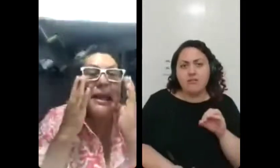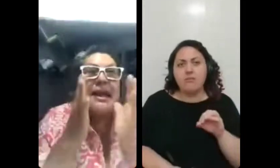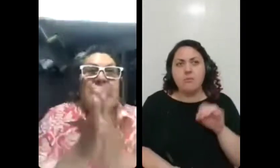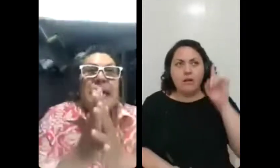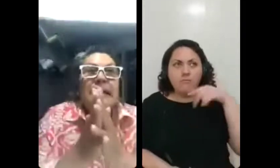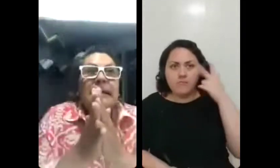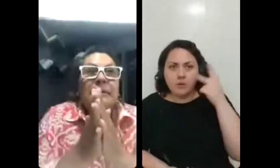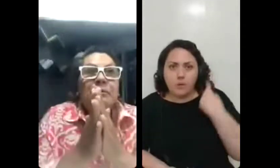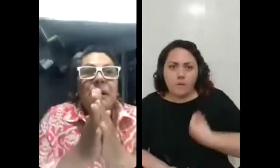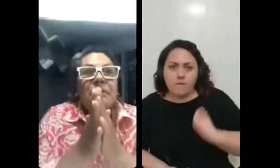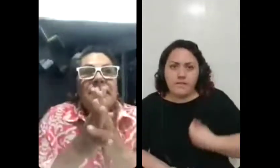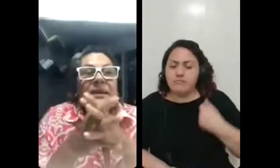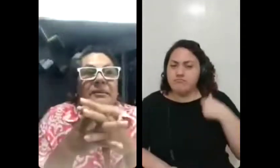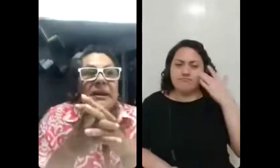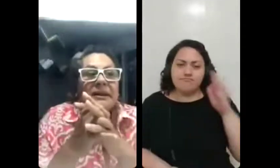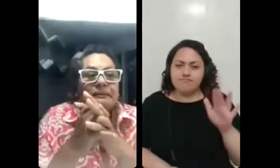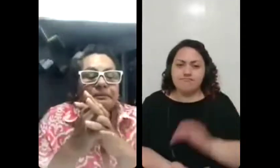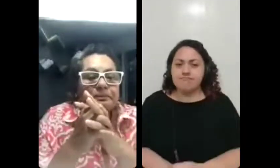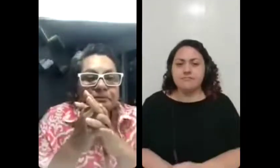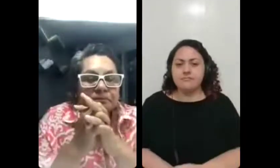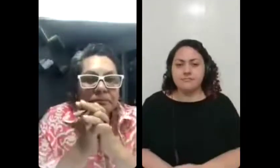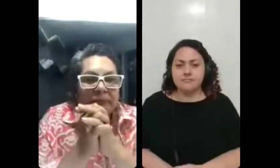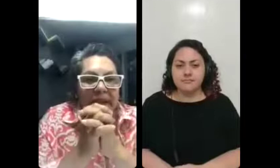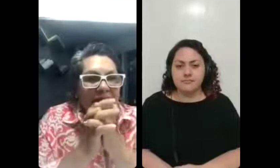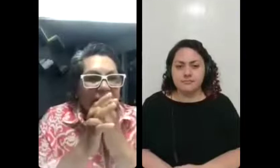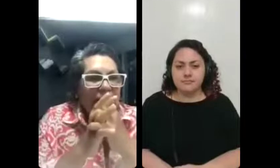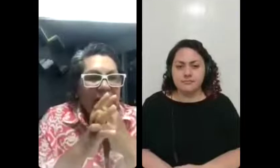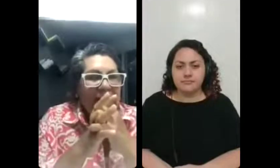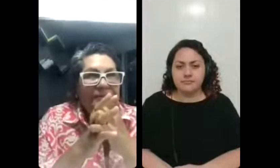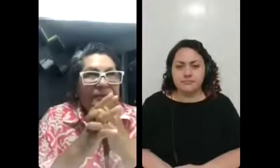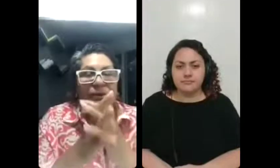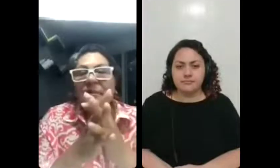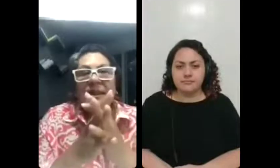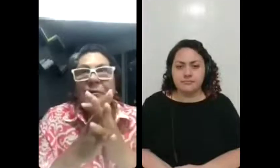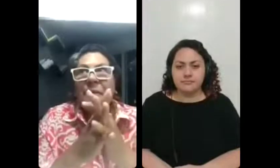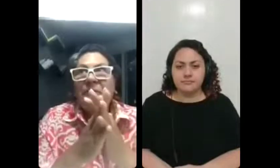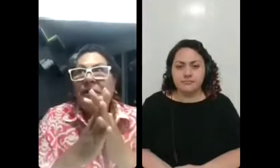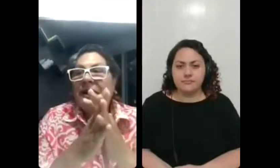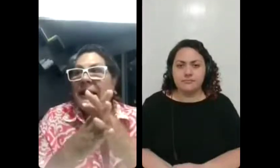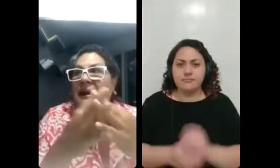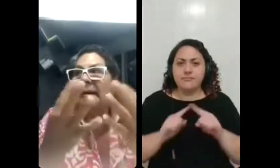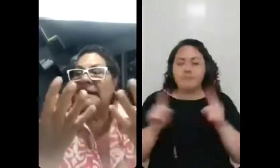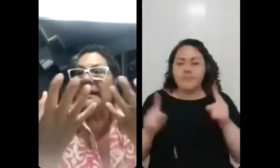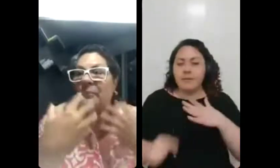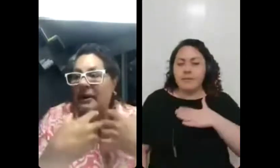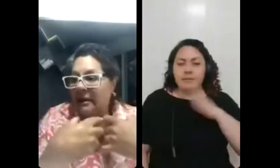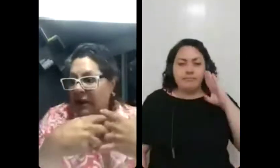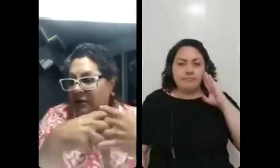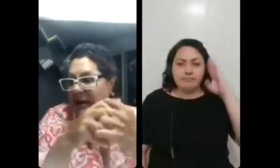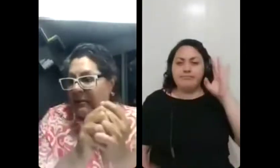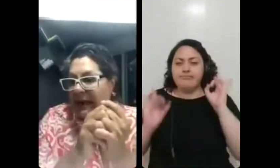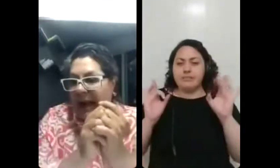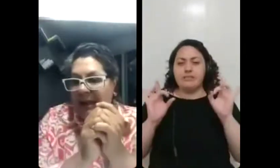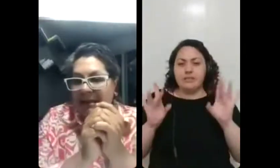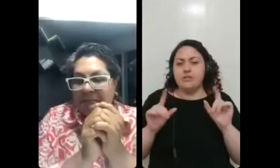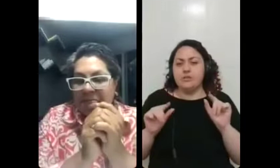mas uma coisa que me e foi fundamental pra mim foi depois que eu